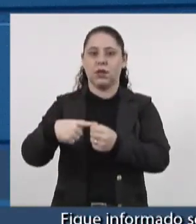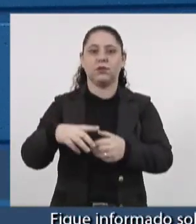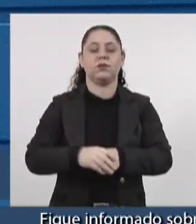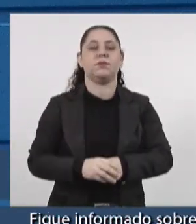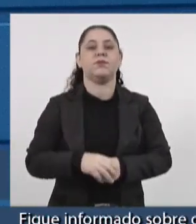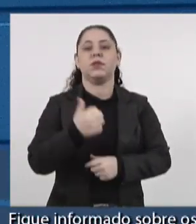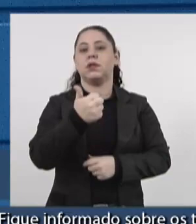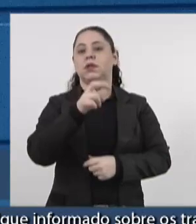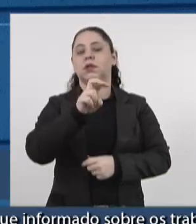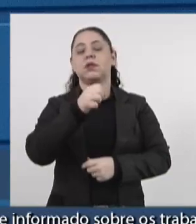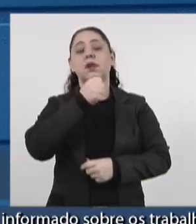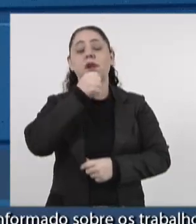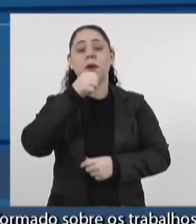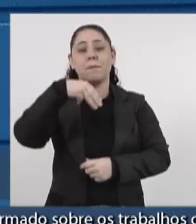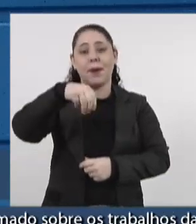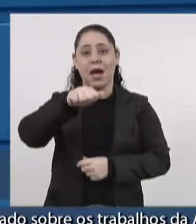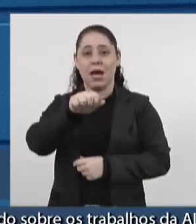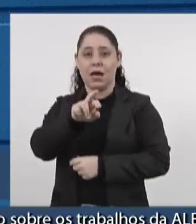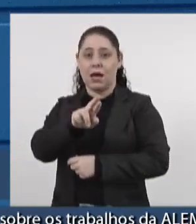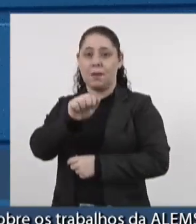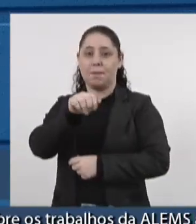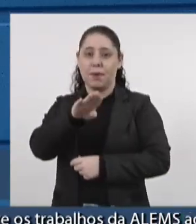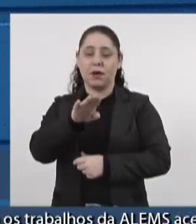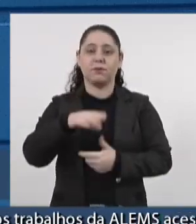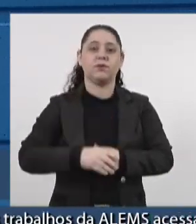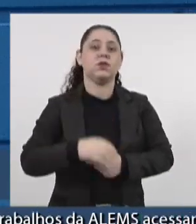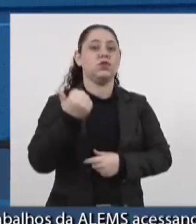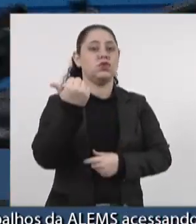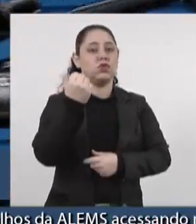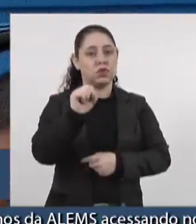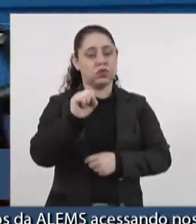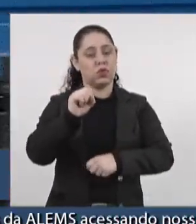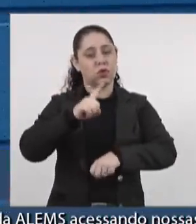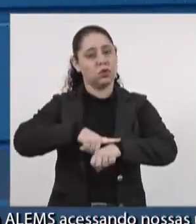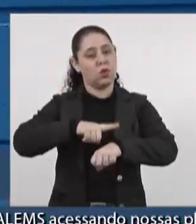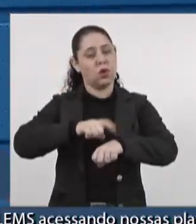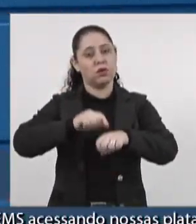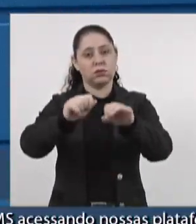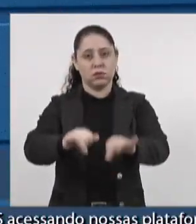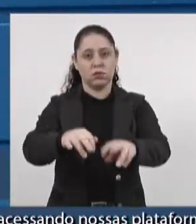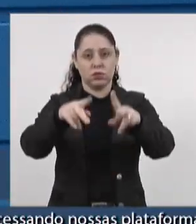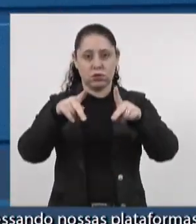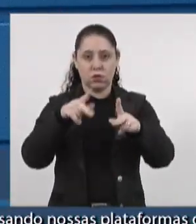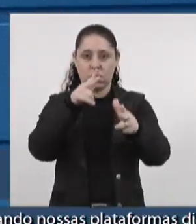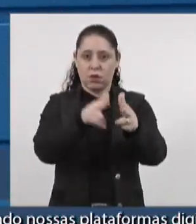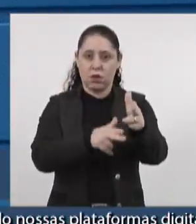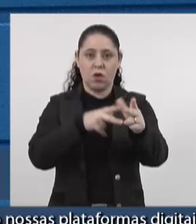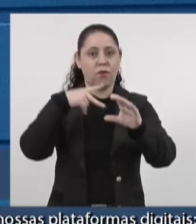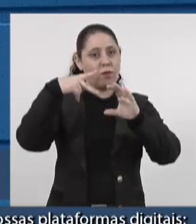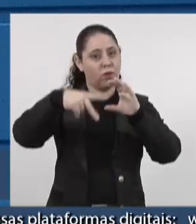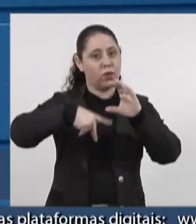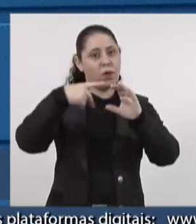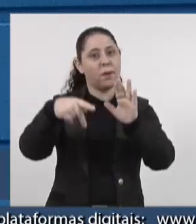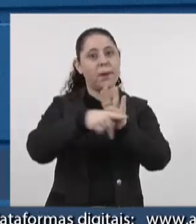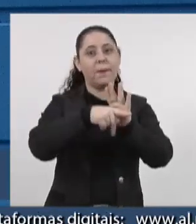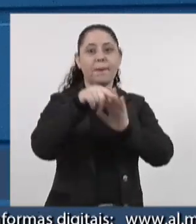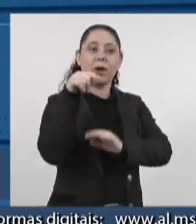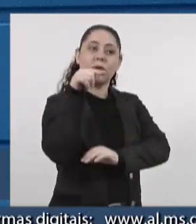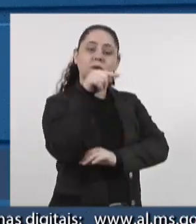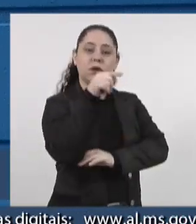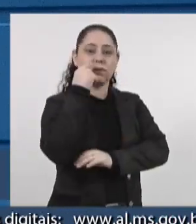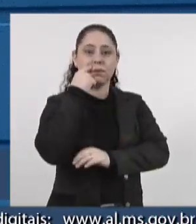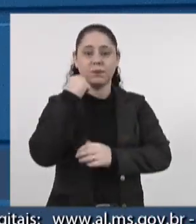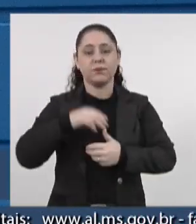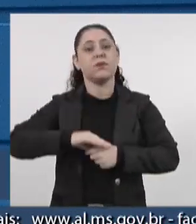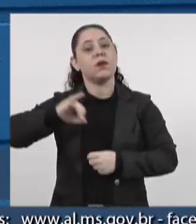horas, entrevista na Marabá FM. E, às 18 horas, nós teremos audiência pública da Malhoeste, na Câmara Municipal. Quero